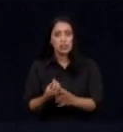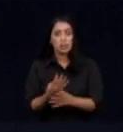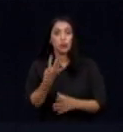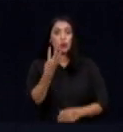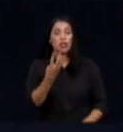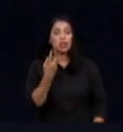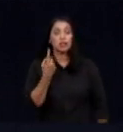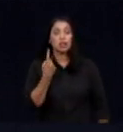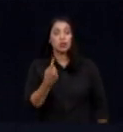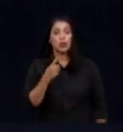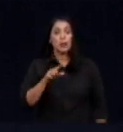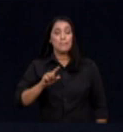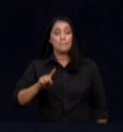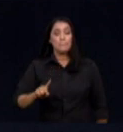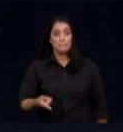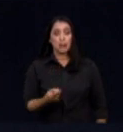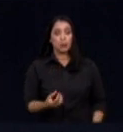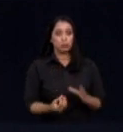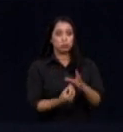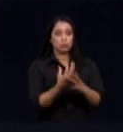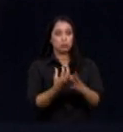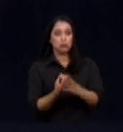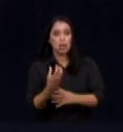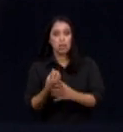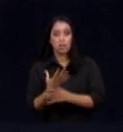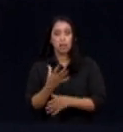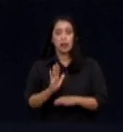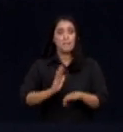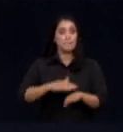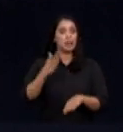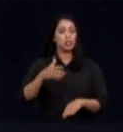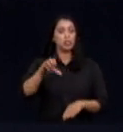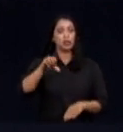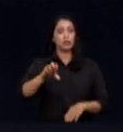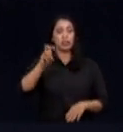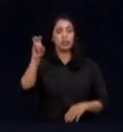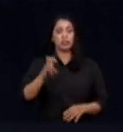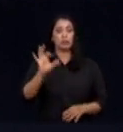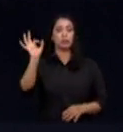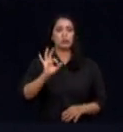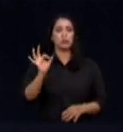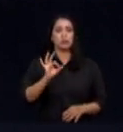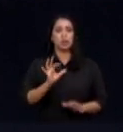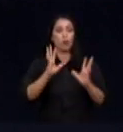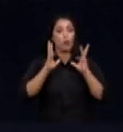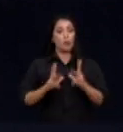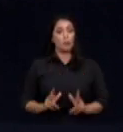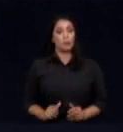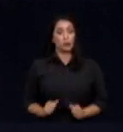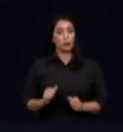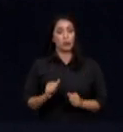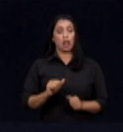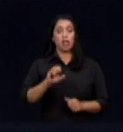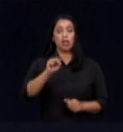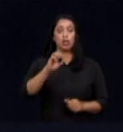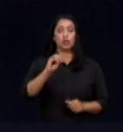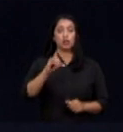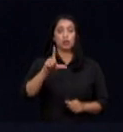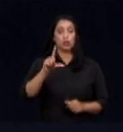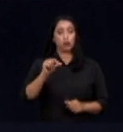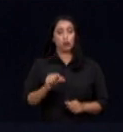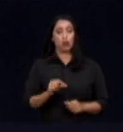.548 nascentes, apontando que mais de 95% delas estão preservadas. E o Soja Plus, que é um programa que